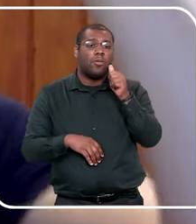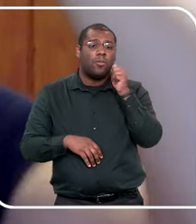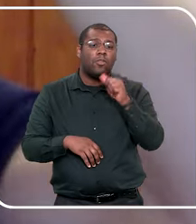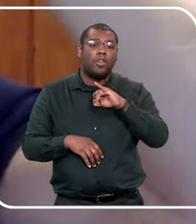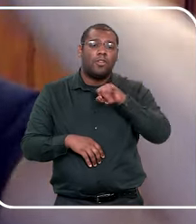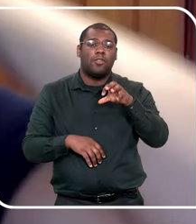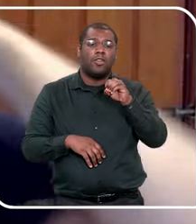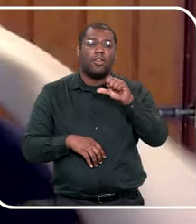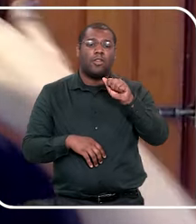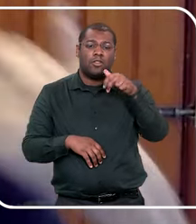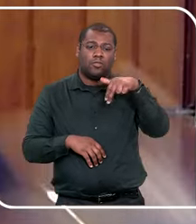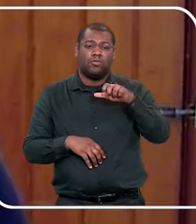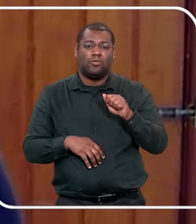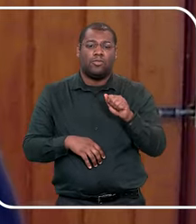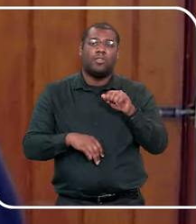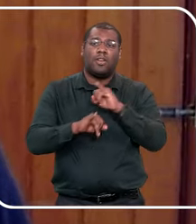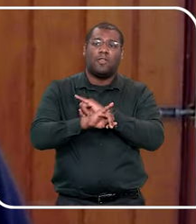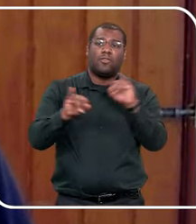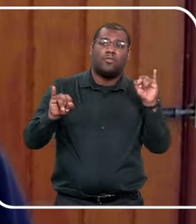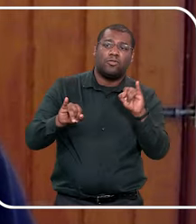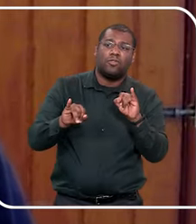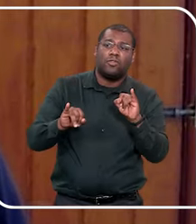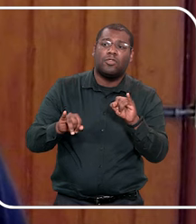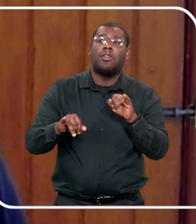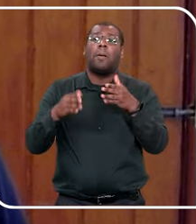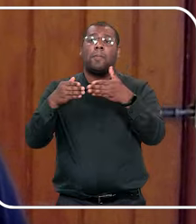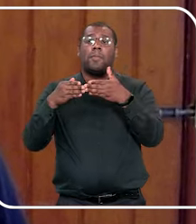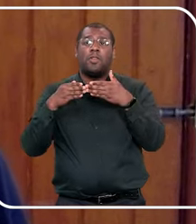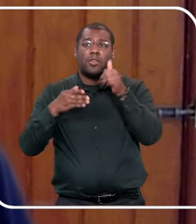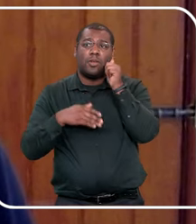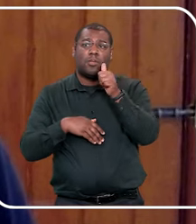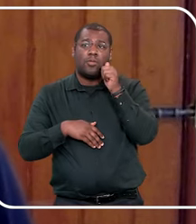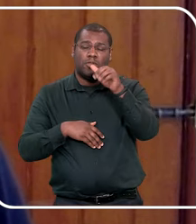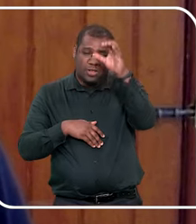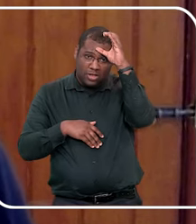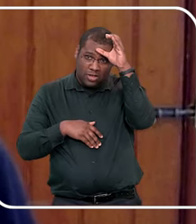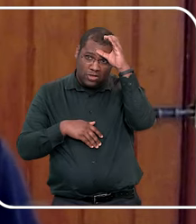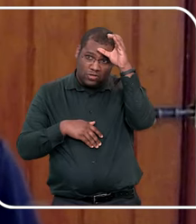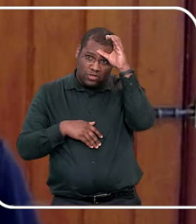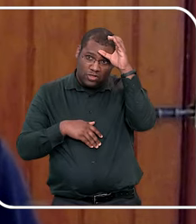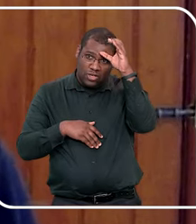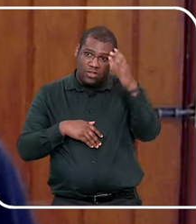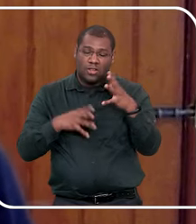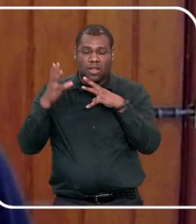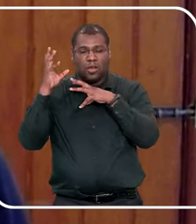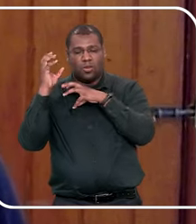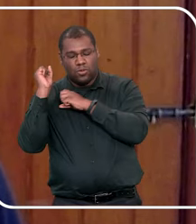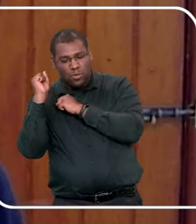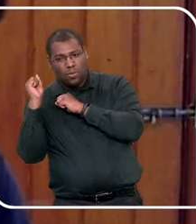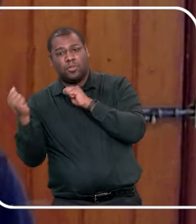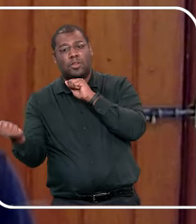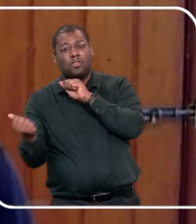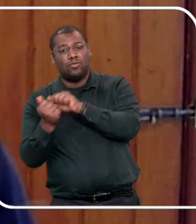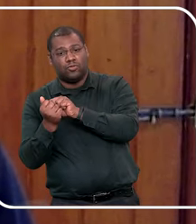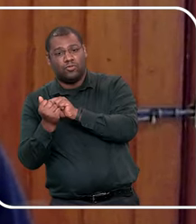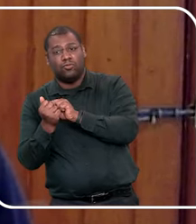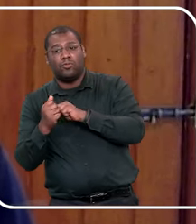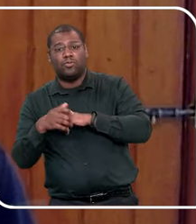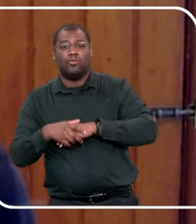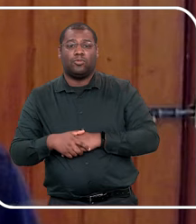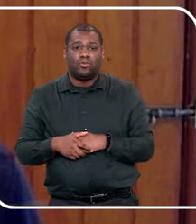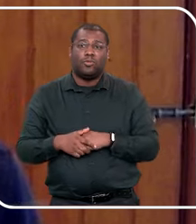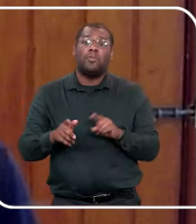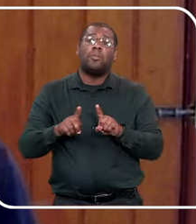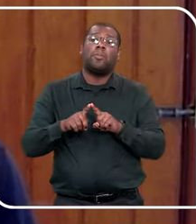eu li, fiquei muito chocada, porque ela disse que pedia pra uma tia avó colocar ela pra dormir, ela tinha medo de dormir sozinha, e essa